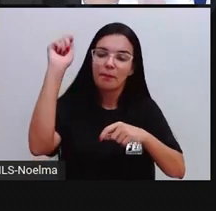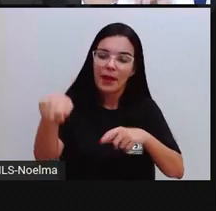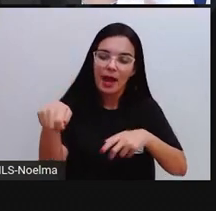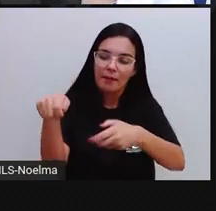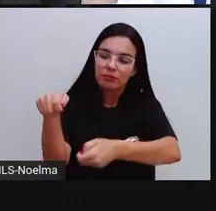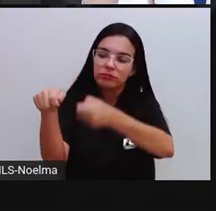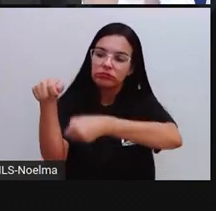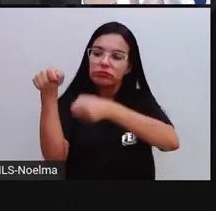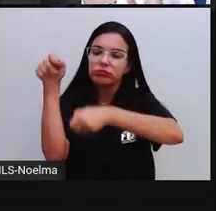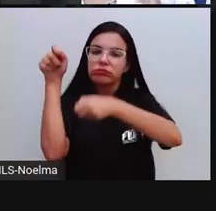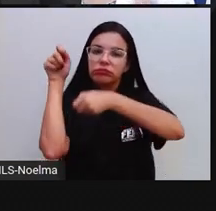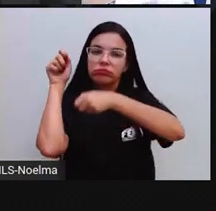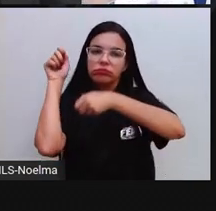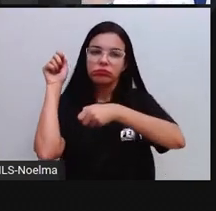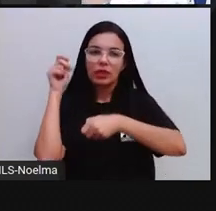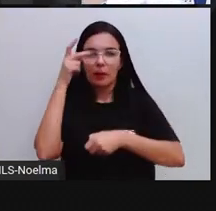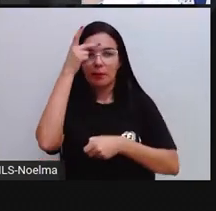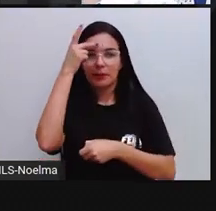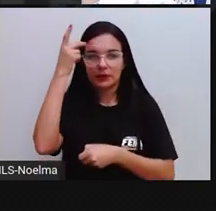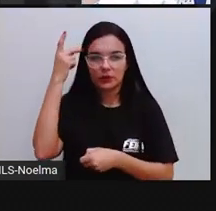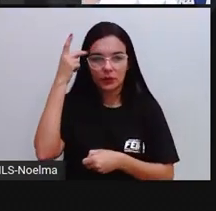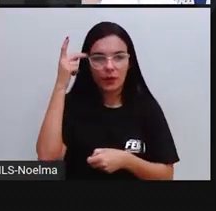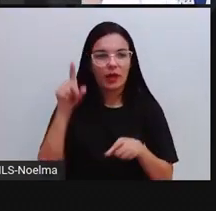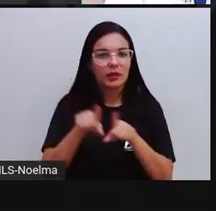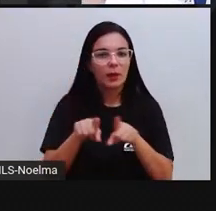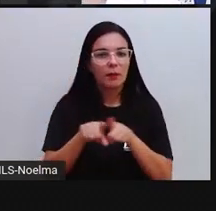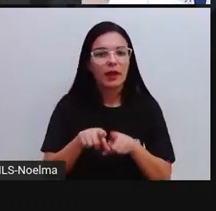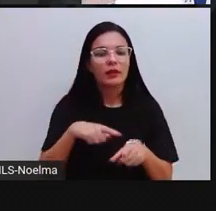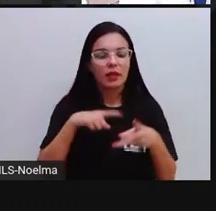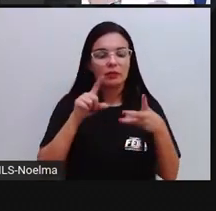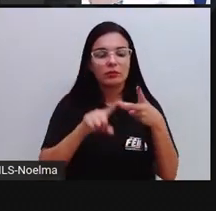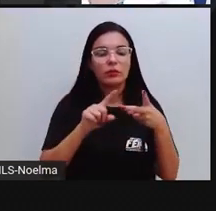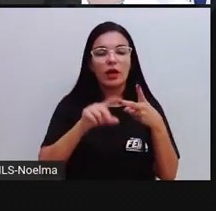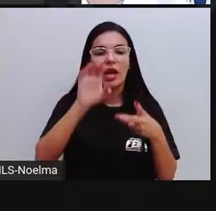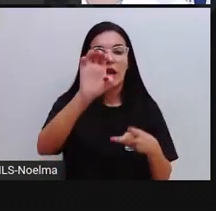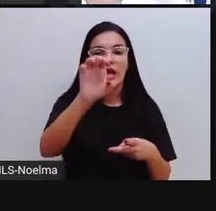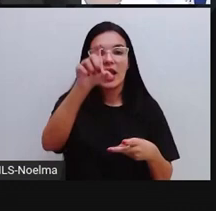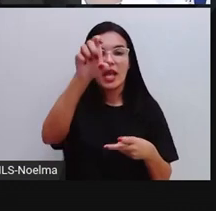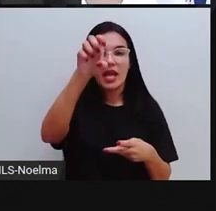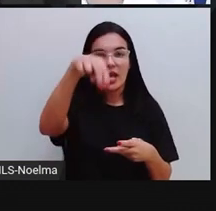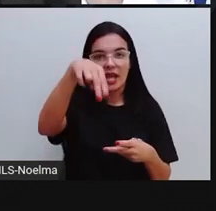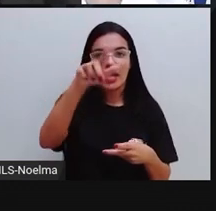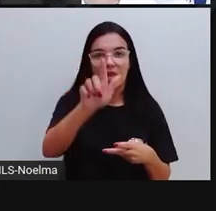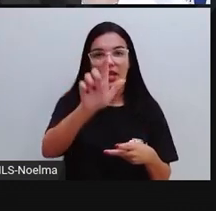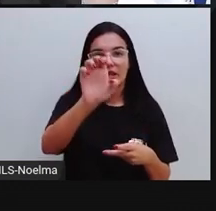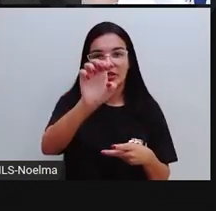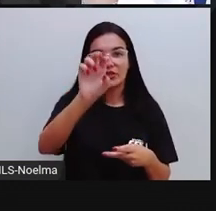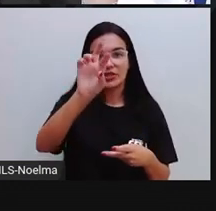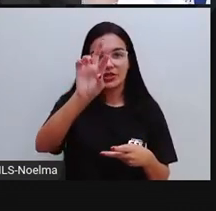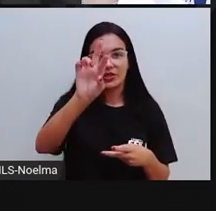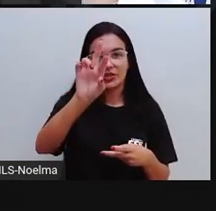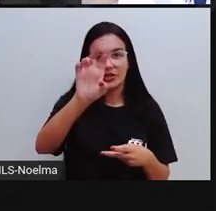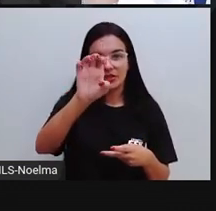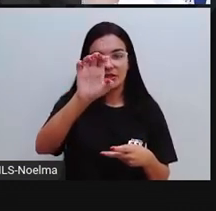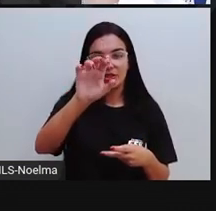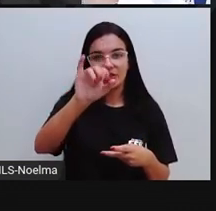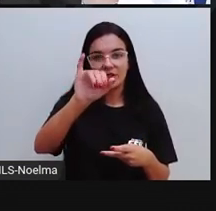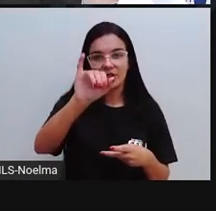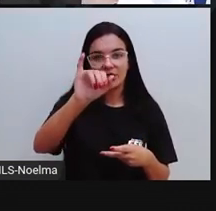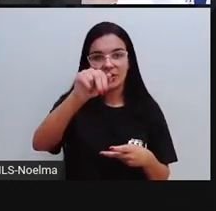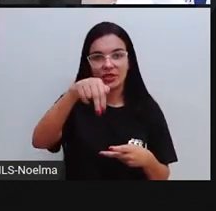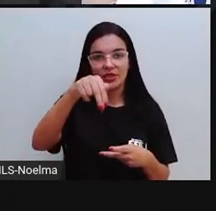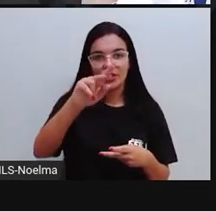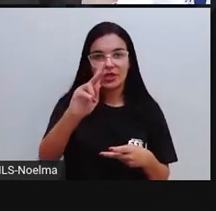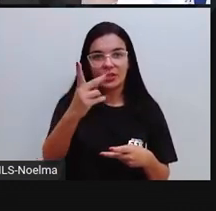engenharia de pesca. Inclusive, né, na engenharia de pesca, as